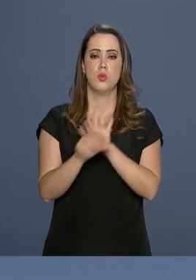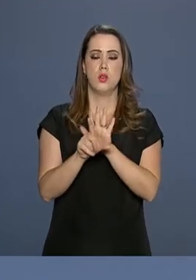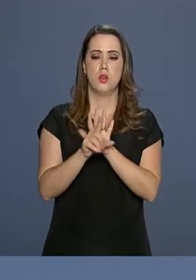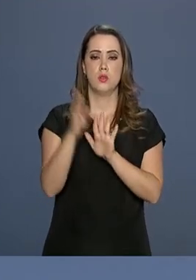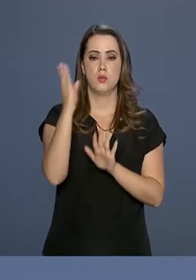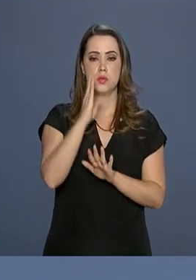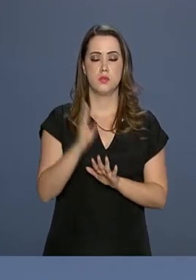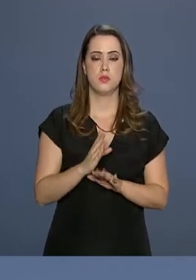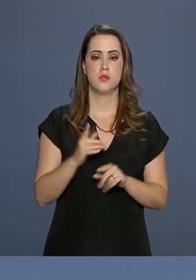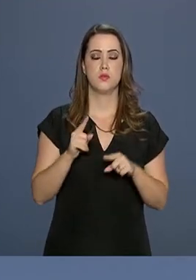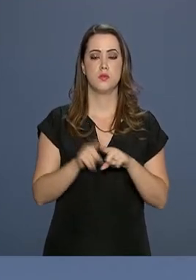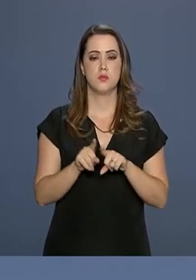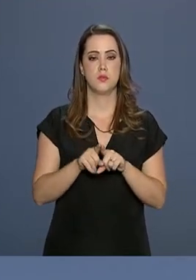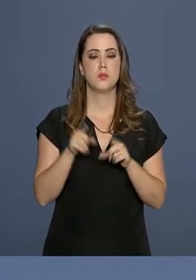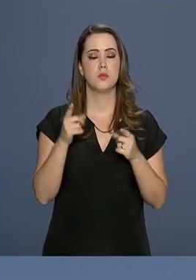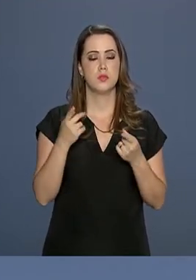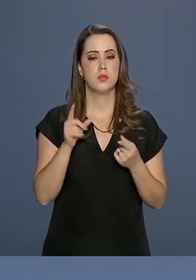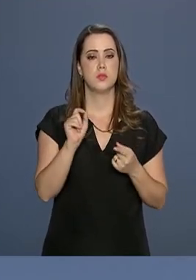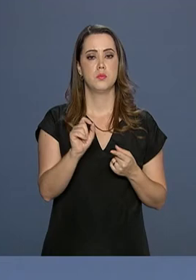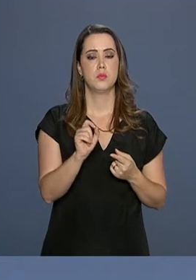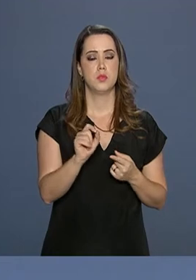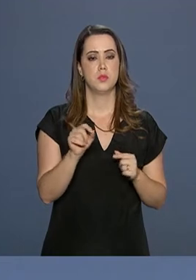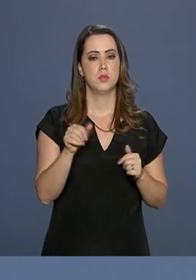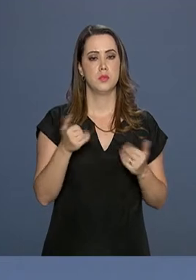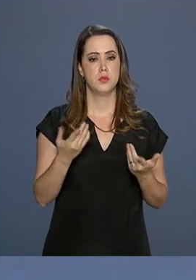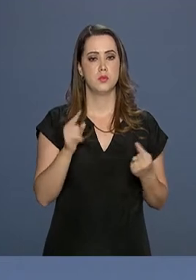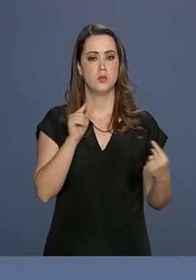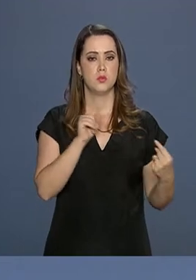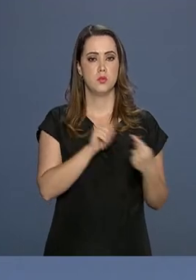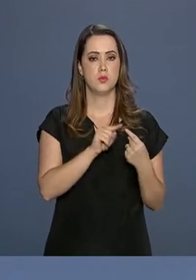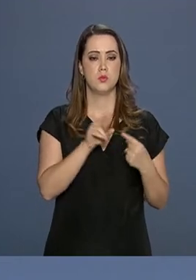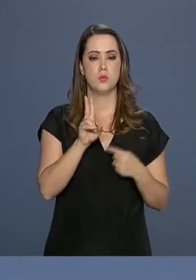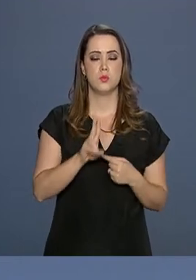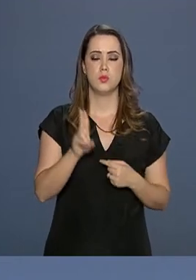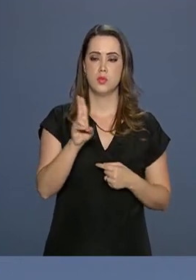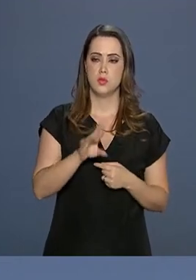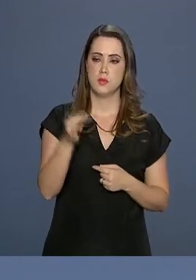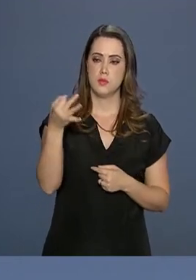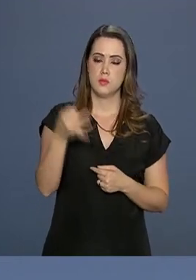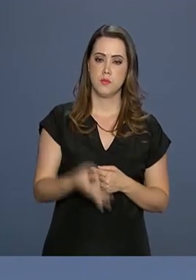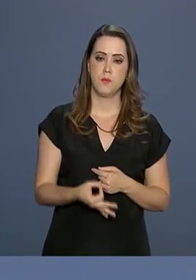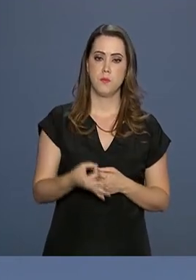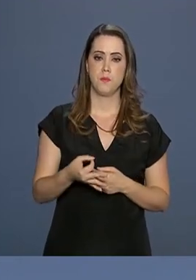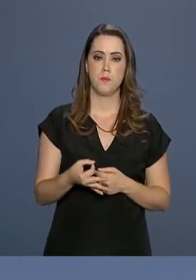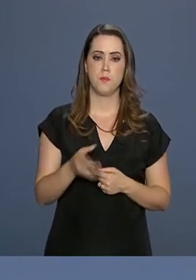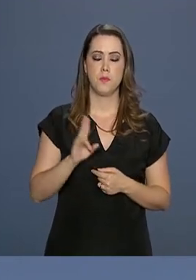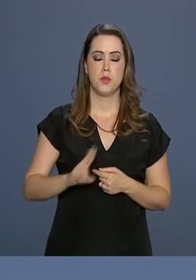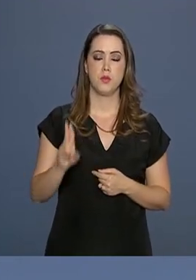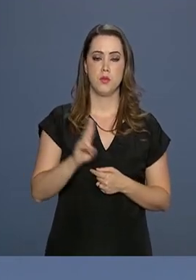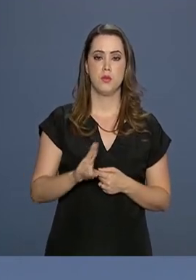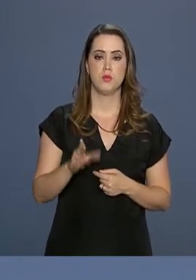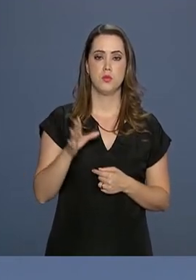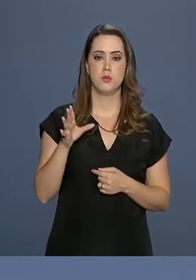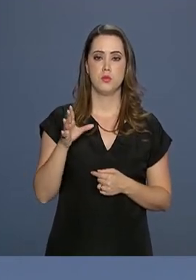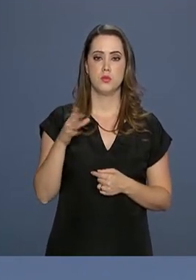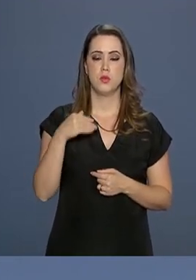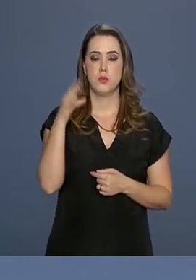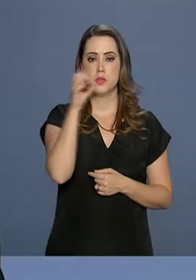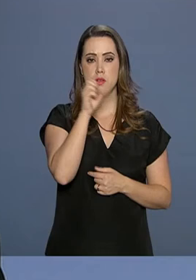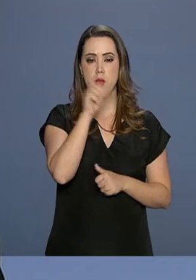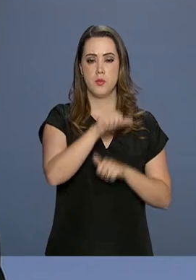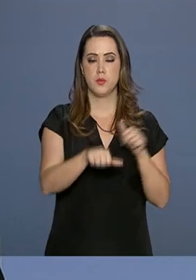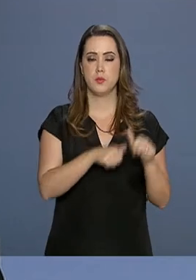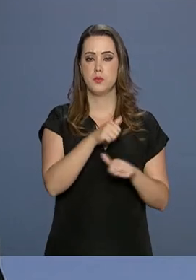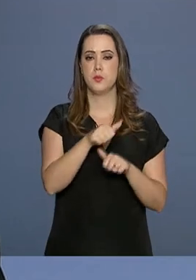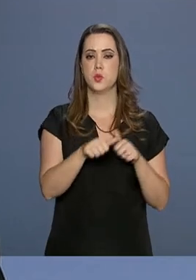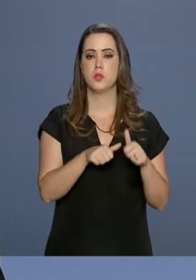brasileira e se seria, nesse caso, ainda assim, se seria útil realmente para acelerar a transição.